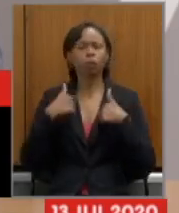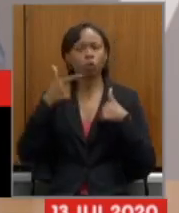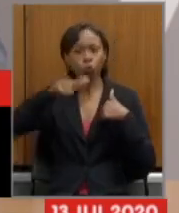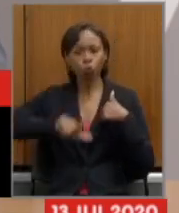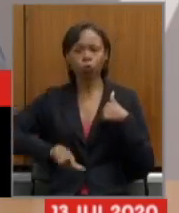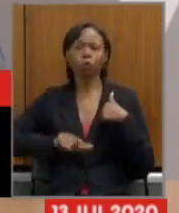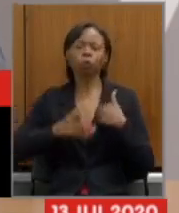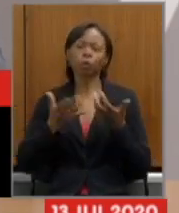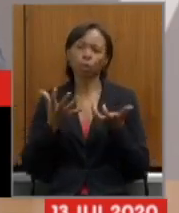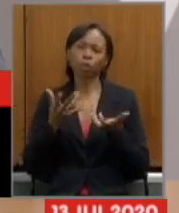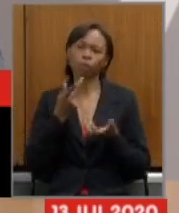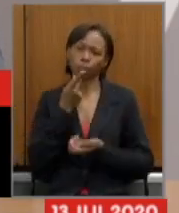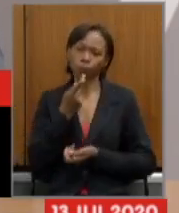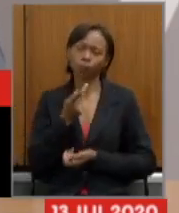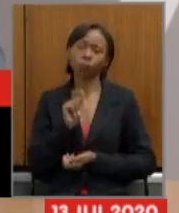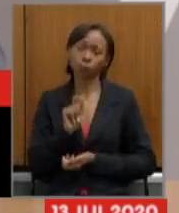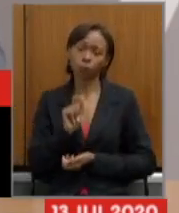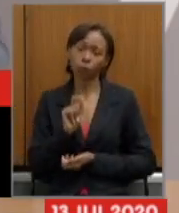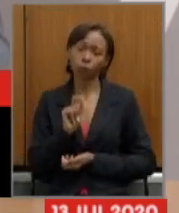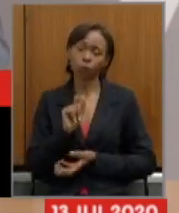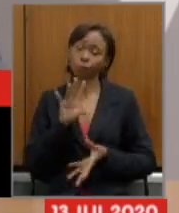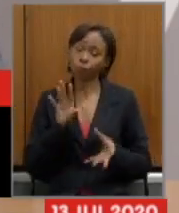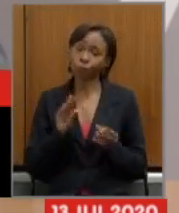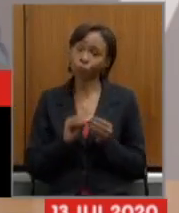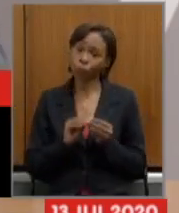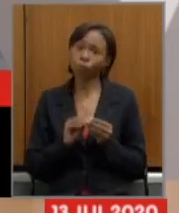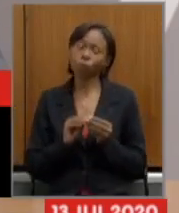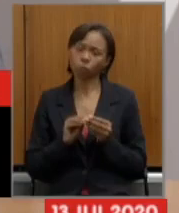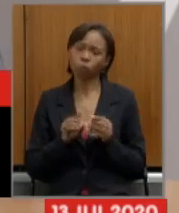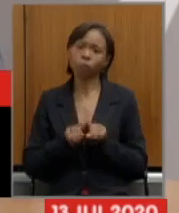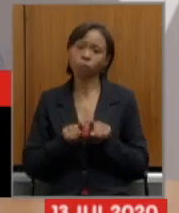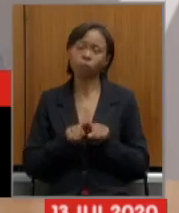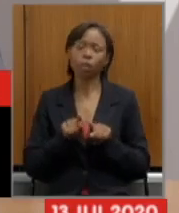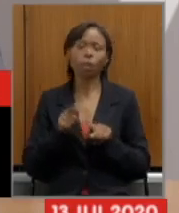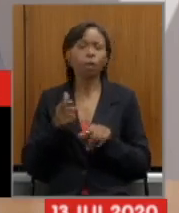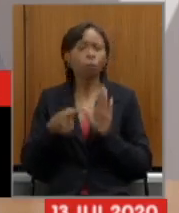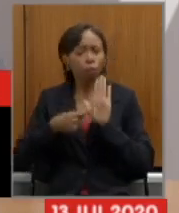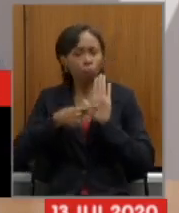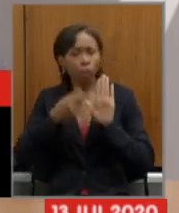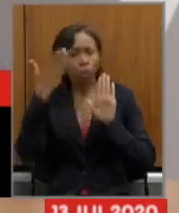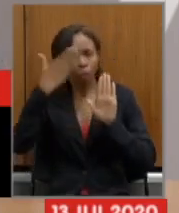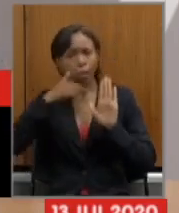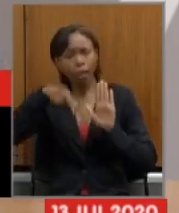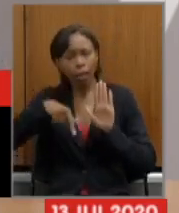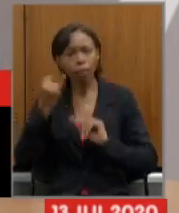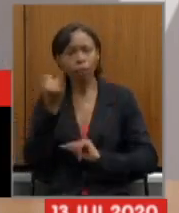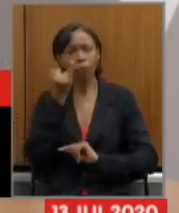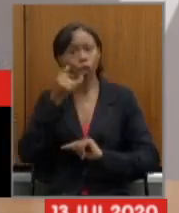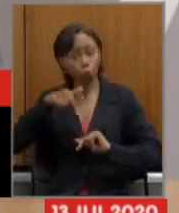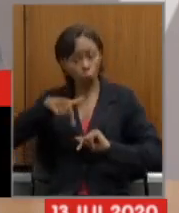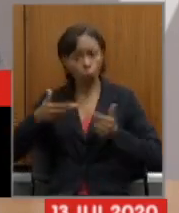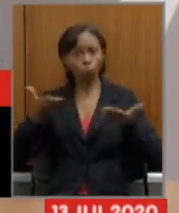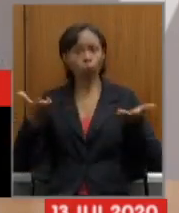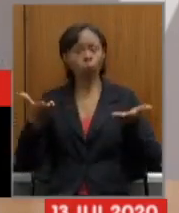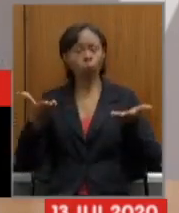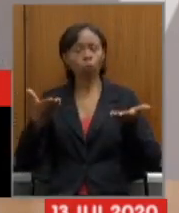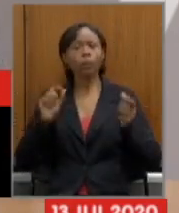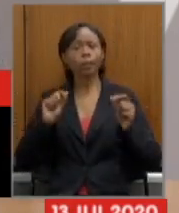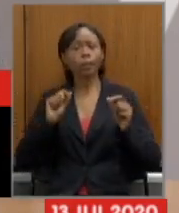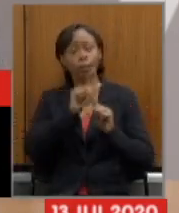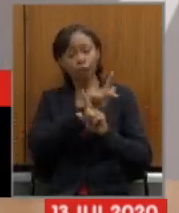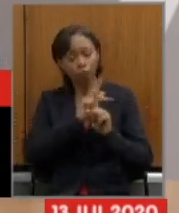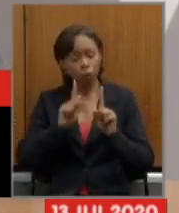aqui e com isso eu concluo eu quero muito mais mostrar essa importância que a gente tem hoje de uma